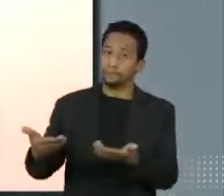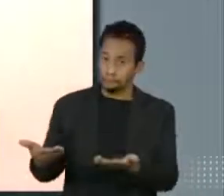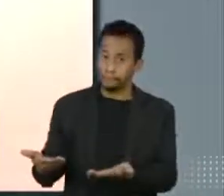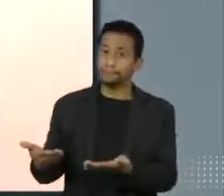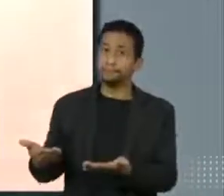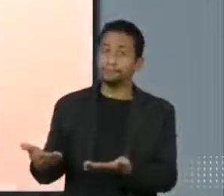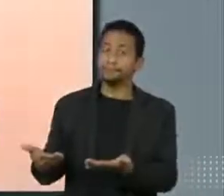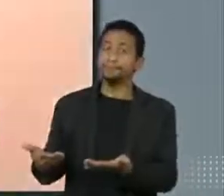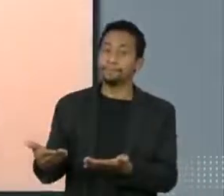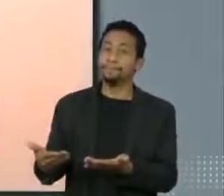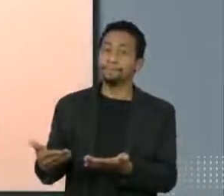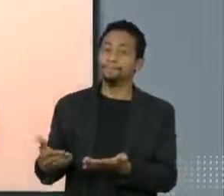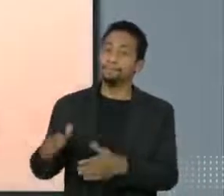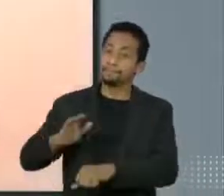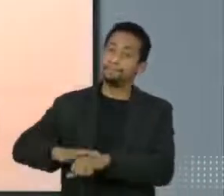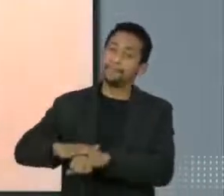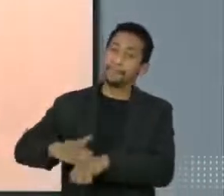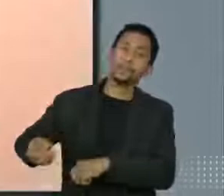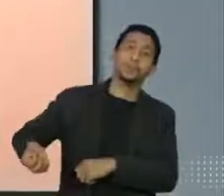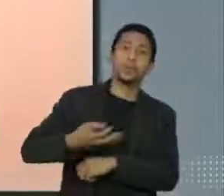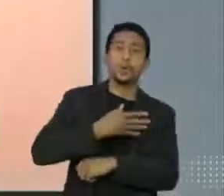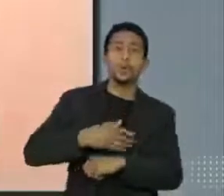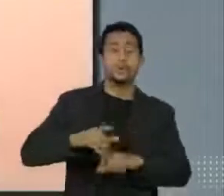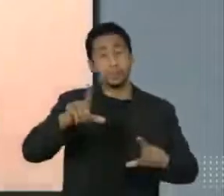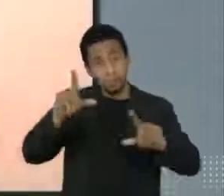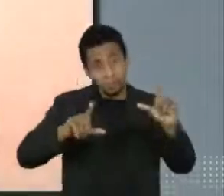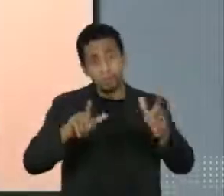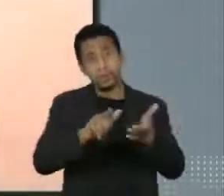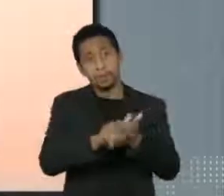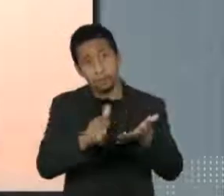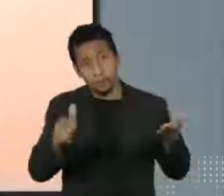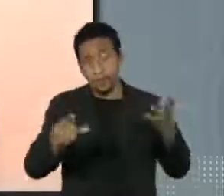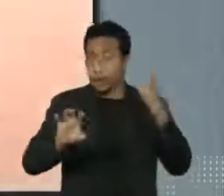políticas públicas e que a mídia também tenha um papel fundamental nesse processo.